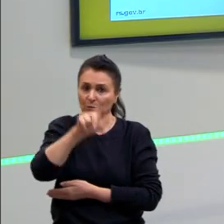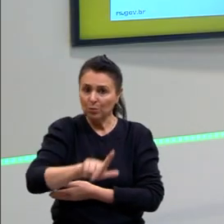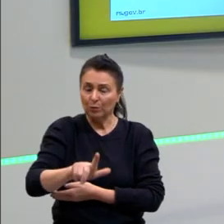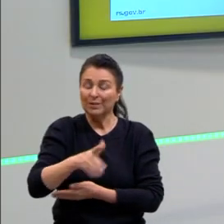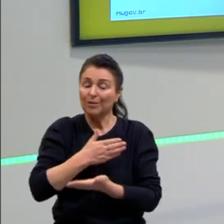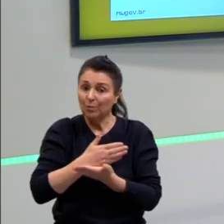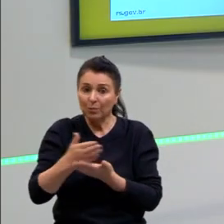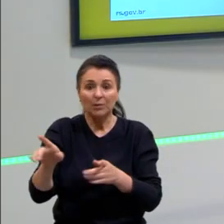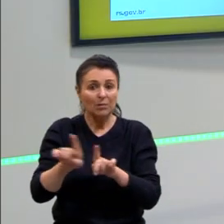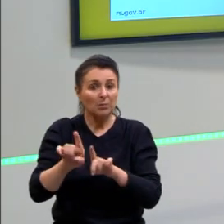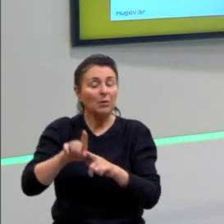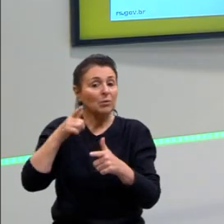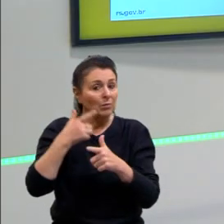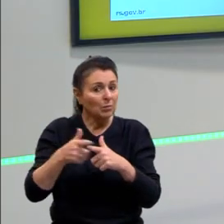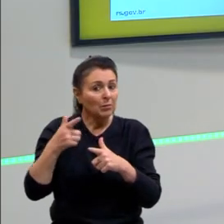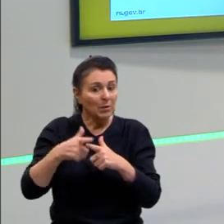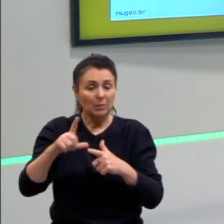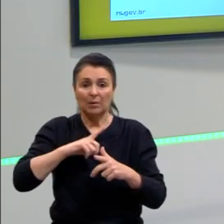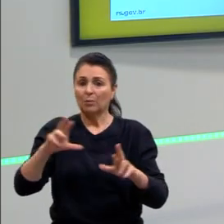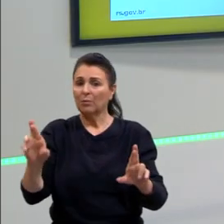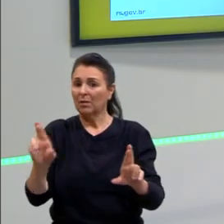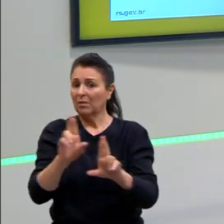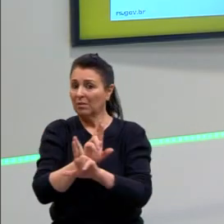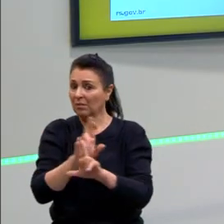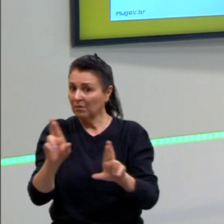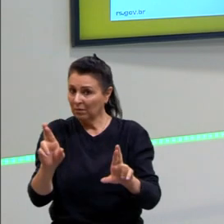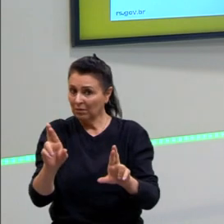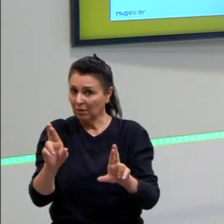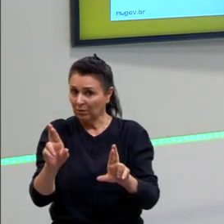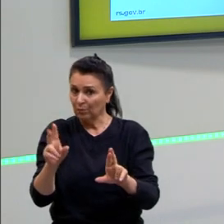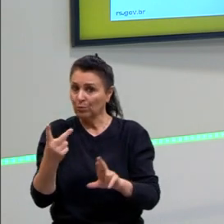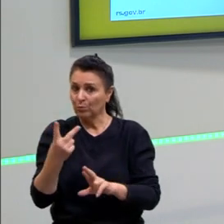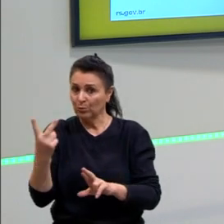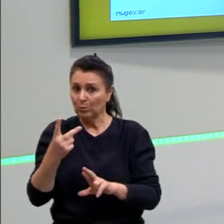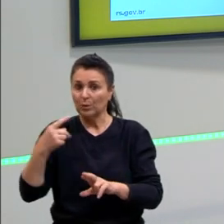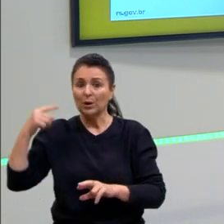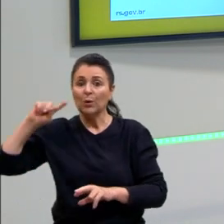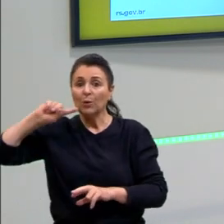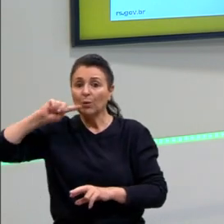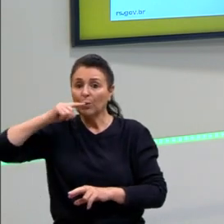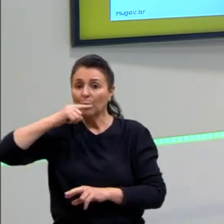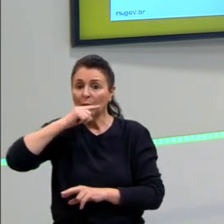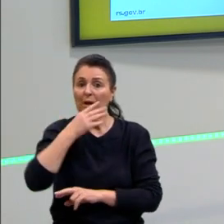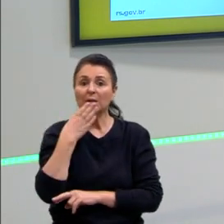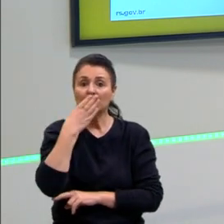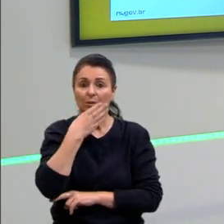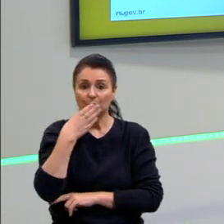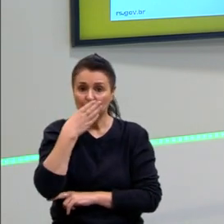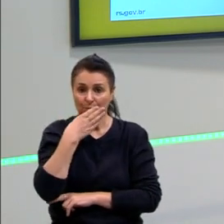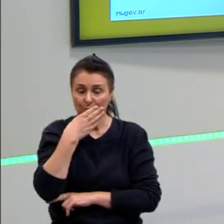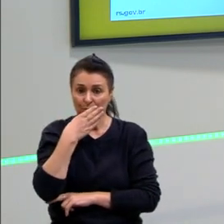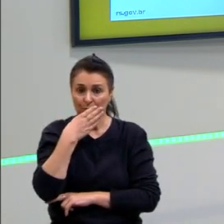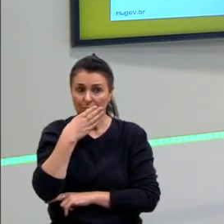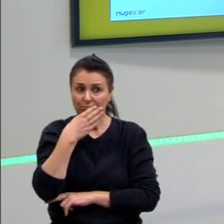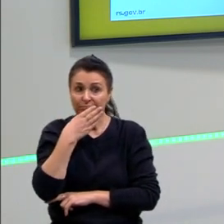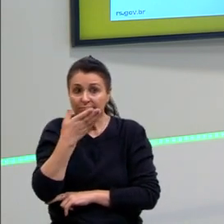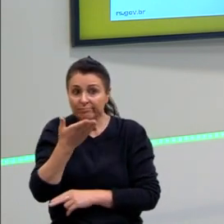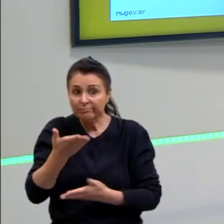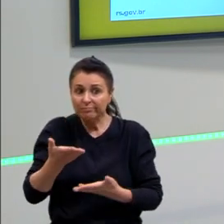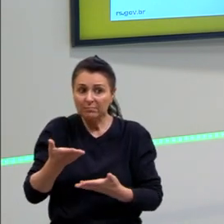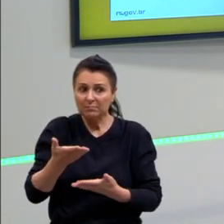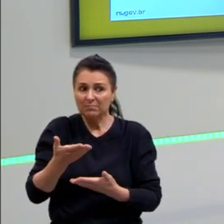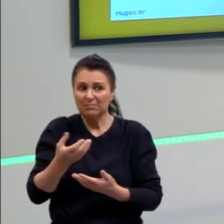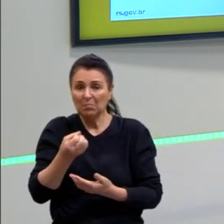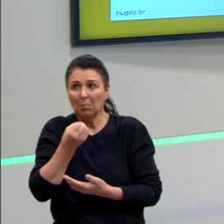esse que é o problema relacionado a isso. Não que esses, a cana-de-açúcar seja, né, algo tão, tão